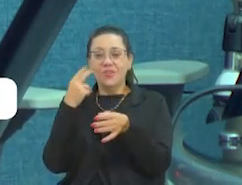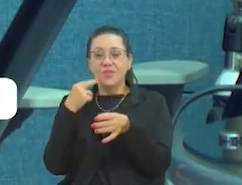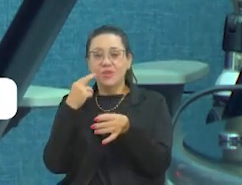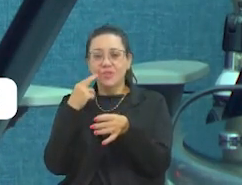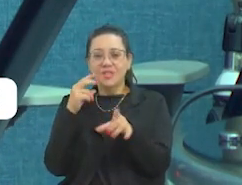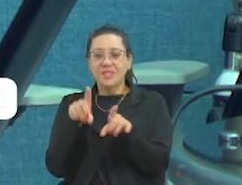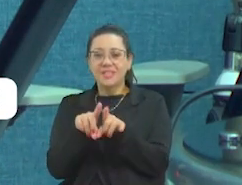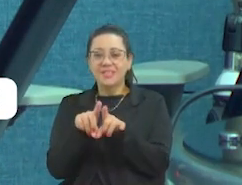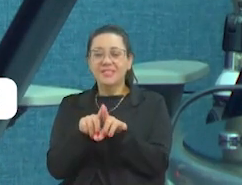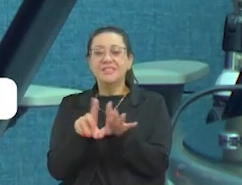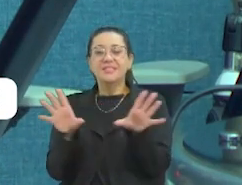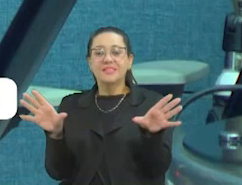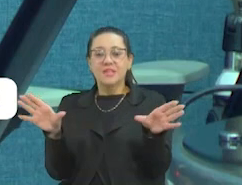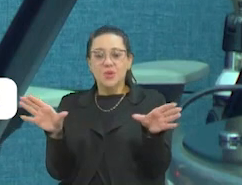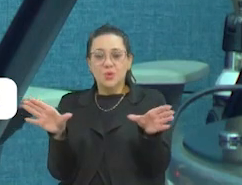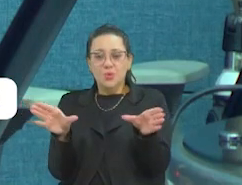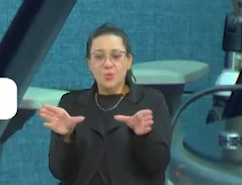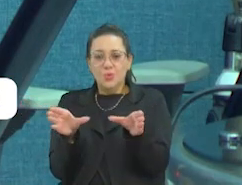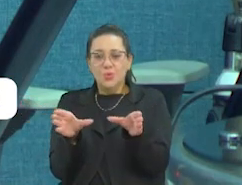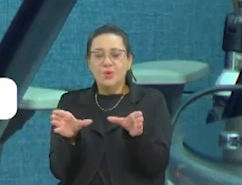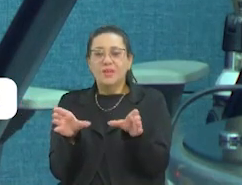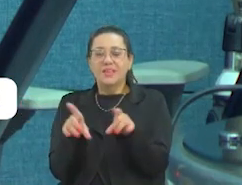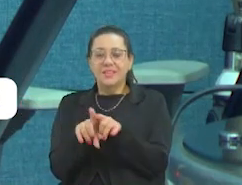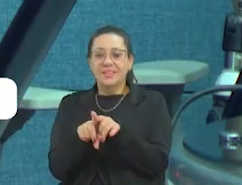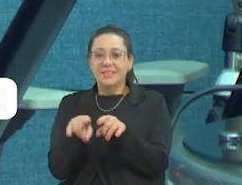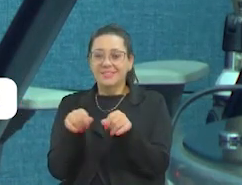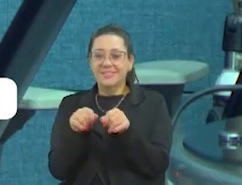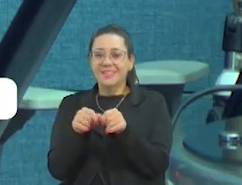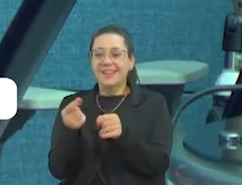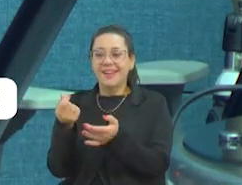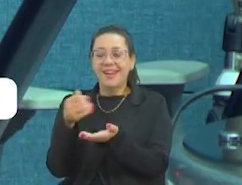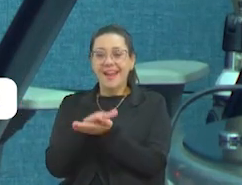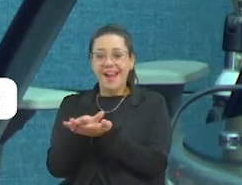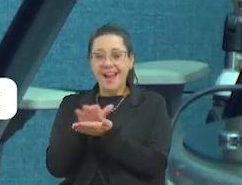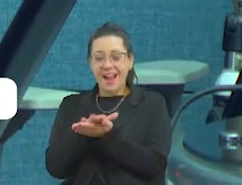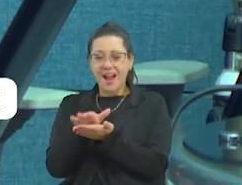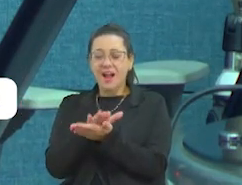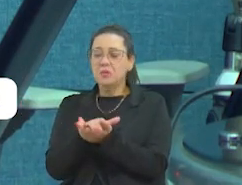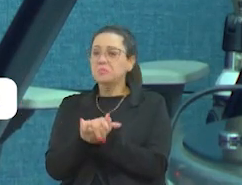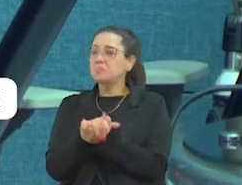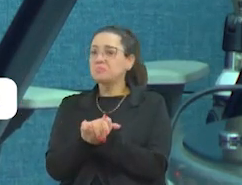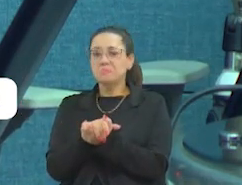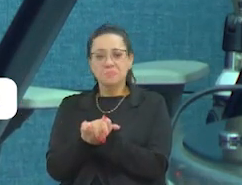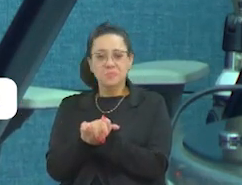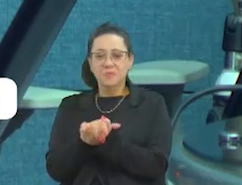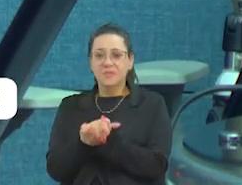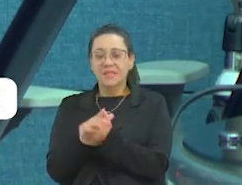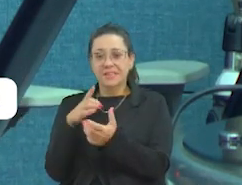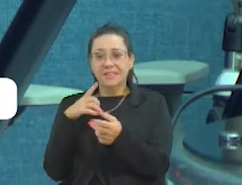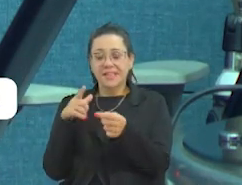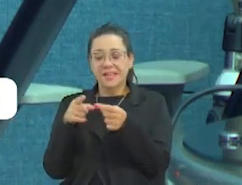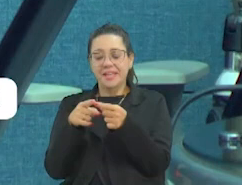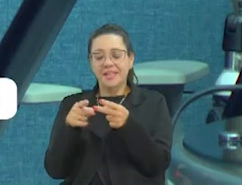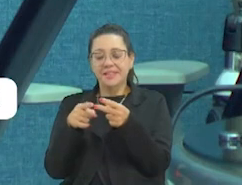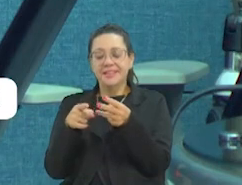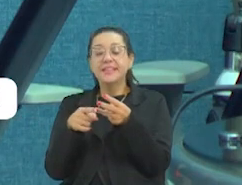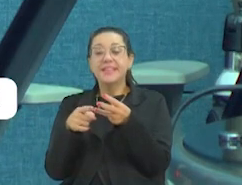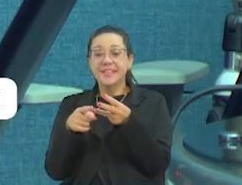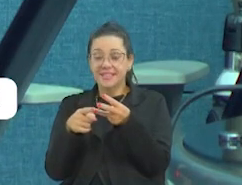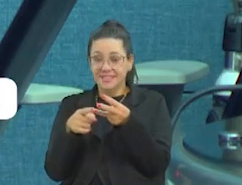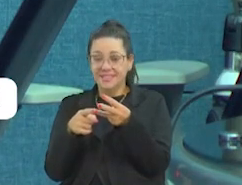enxutas do Brasil. Uma das câmaras em questão de despesa que ficou aí, acho que em terceiro ou quarto lugar a nível